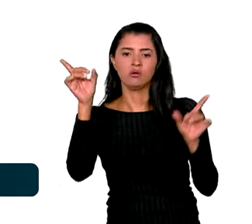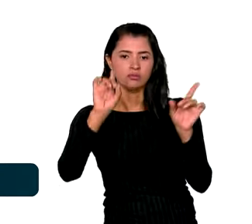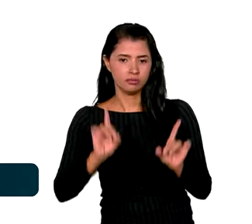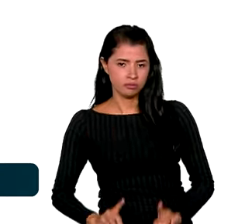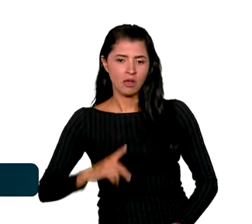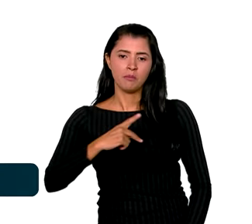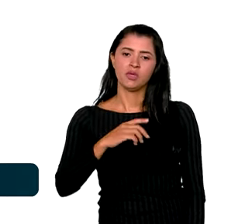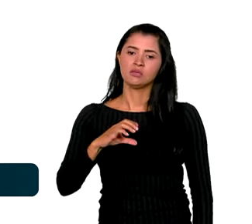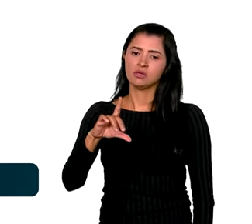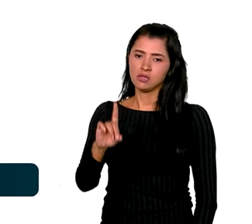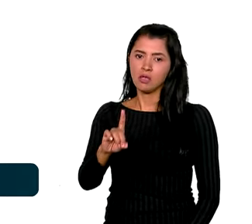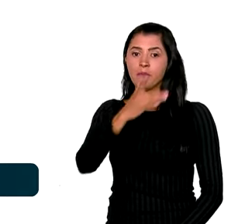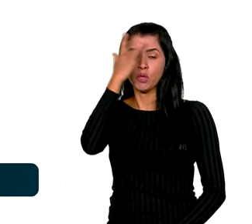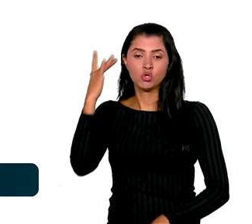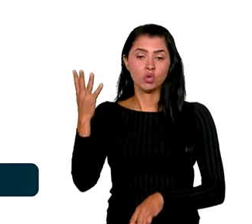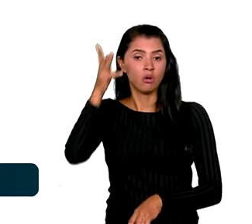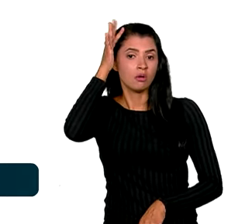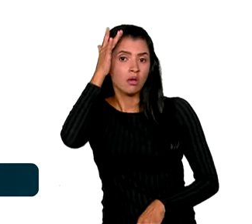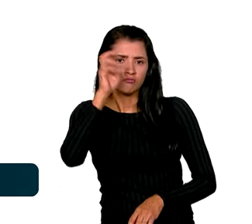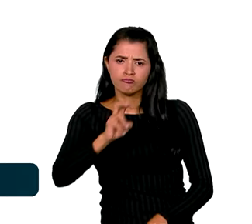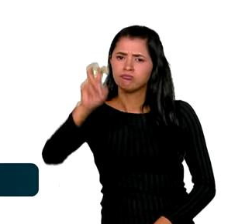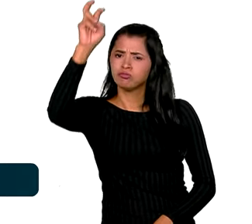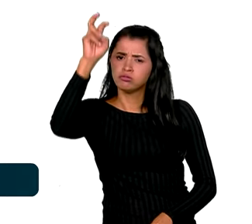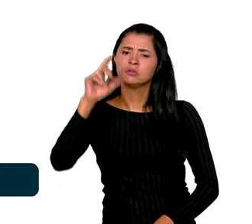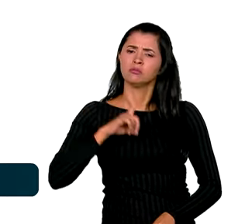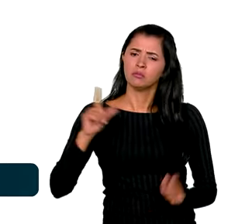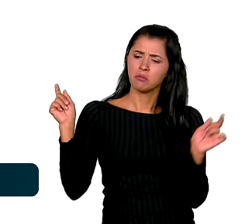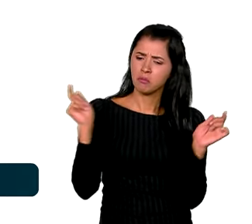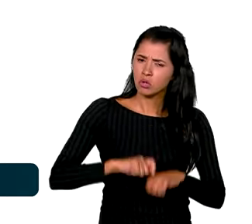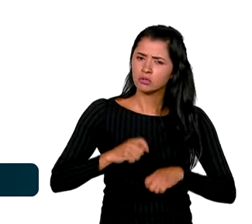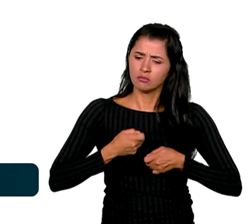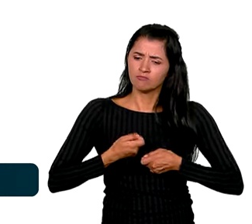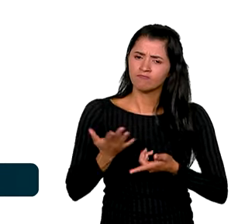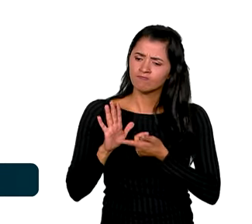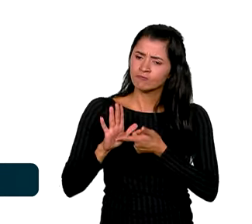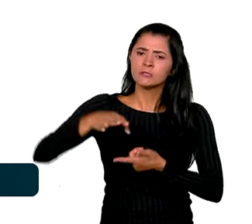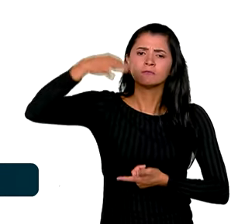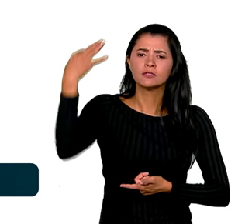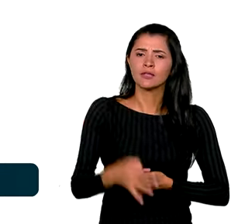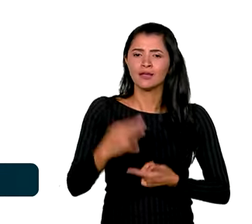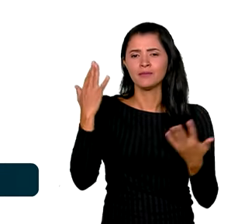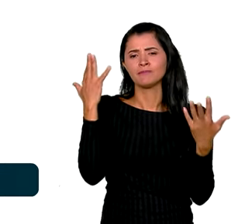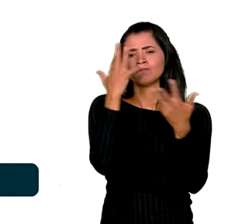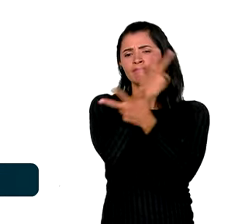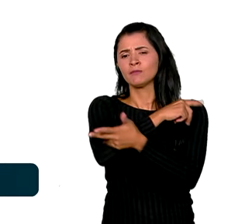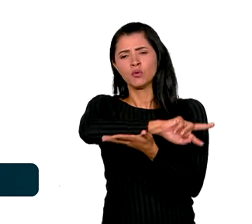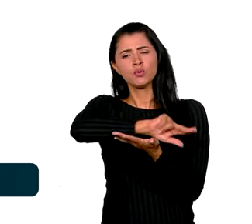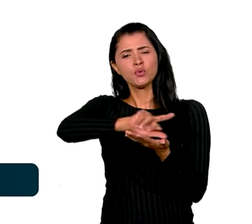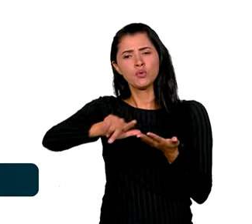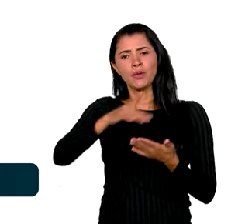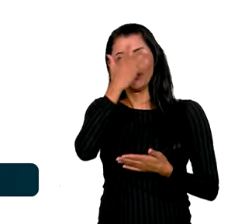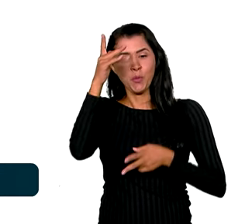e pessoas com altas habilidades e superdotação, para que possamos expressar dignamente a beleza de toda a nossa